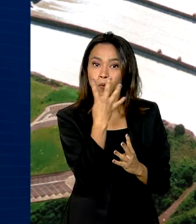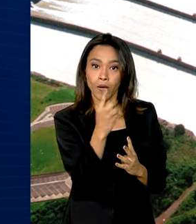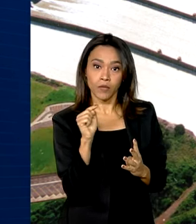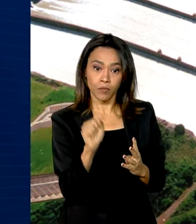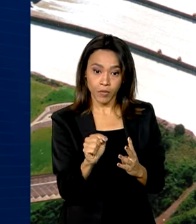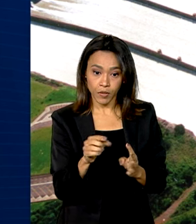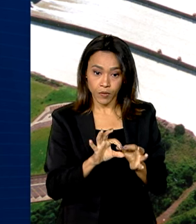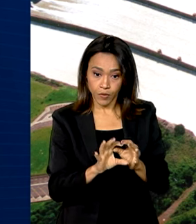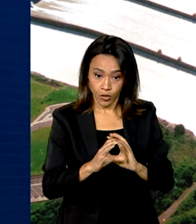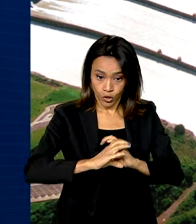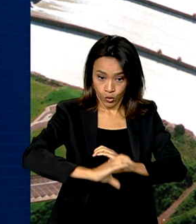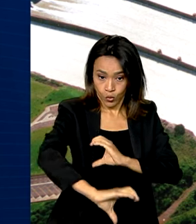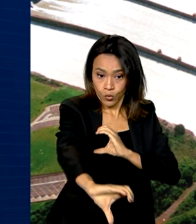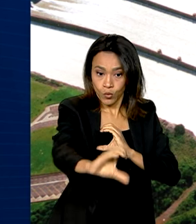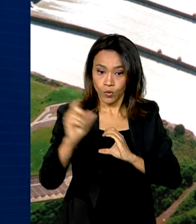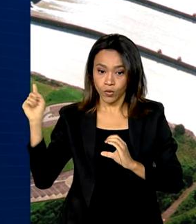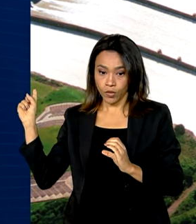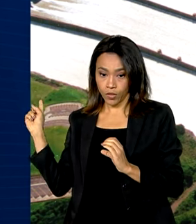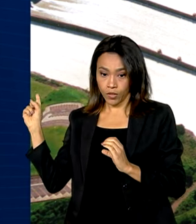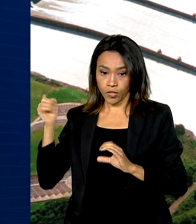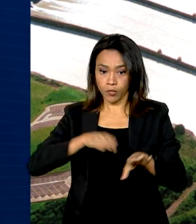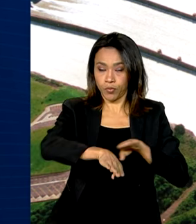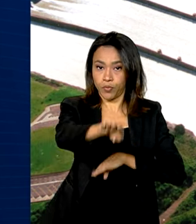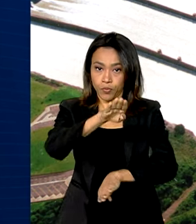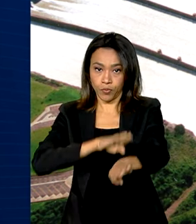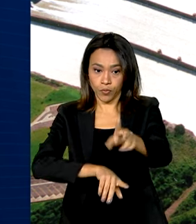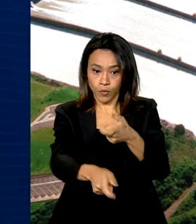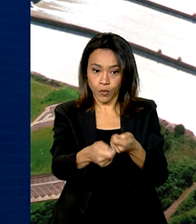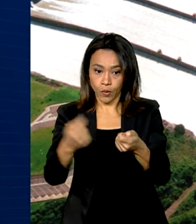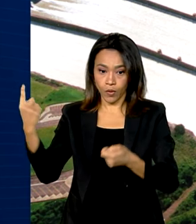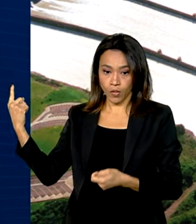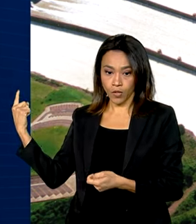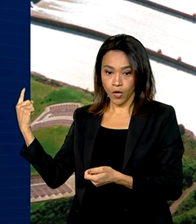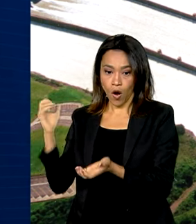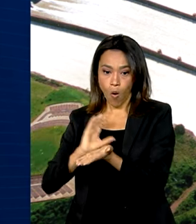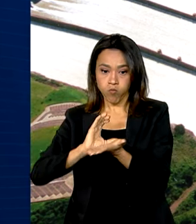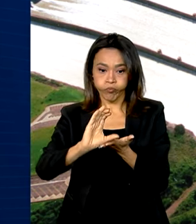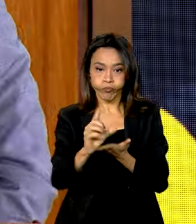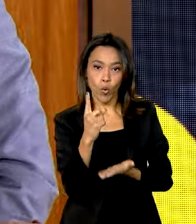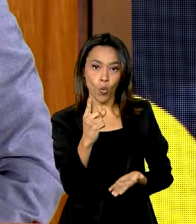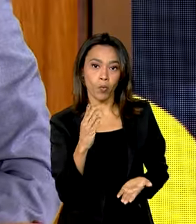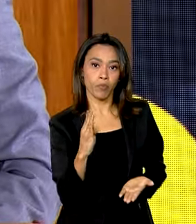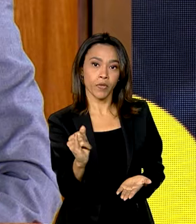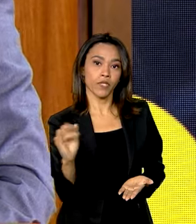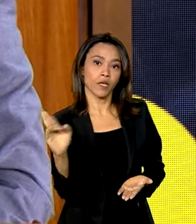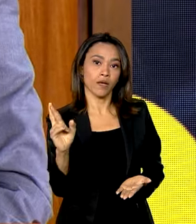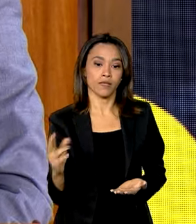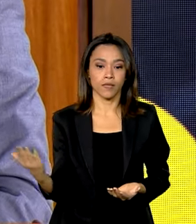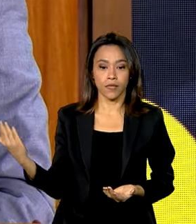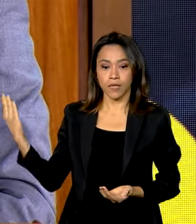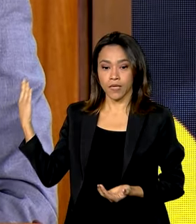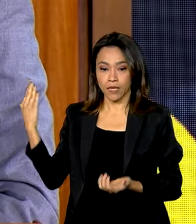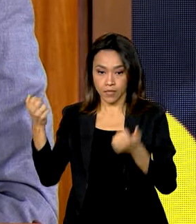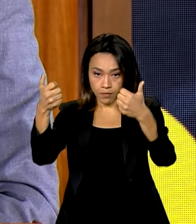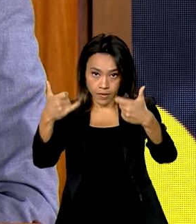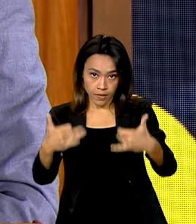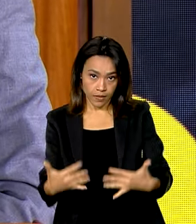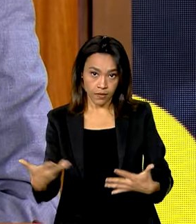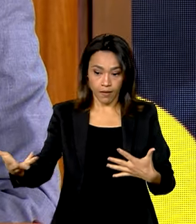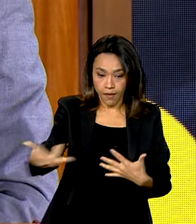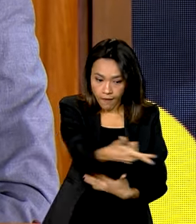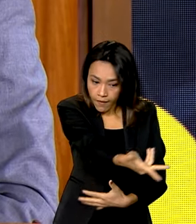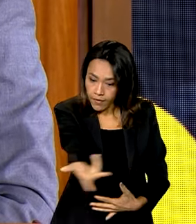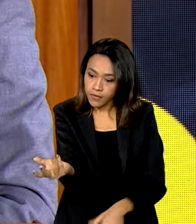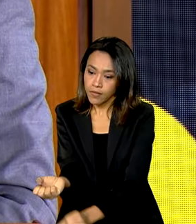e equipamentos de controle de tráfego. O investimento será de 1 bilhão de reais. Obras que certamente